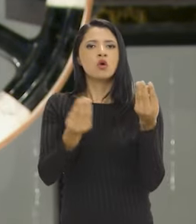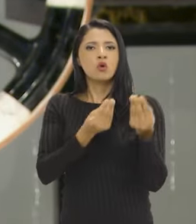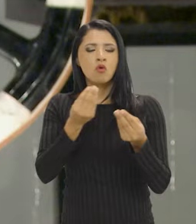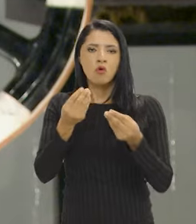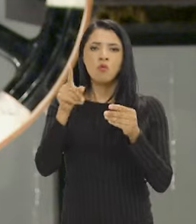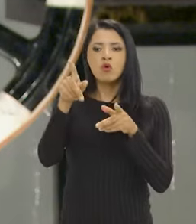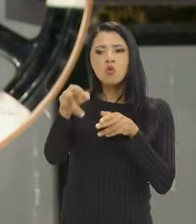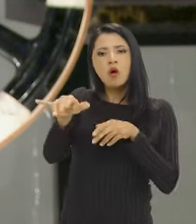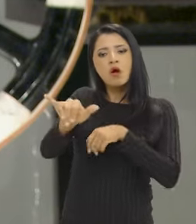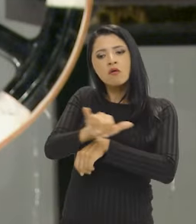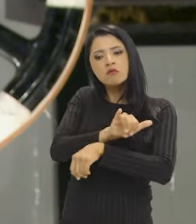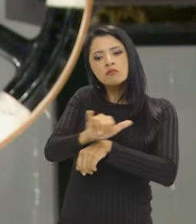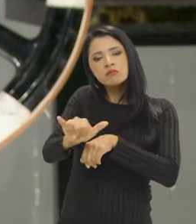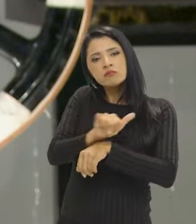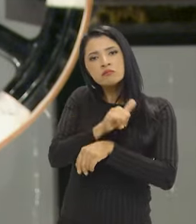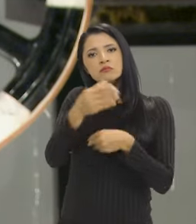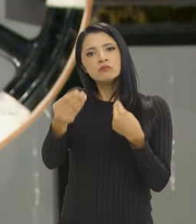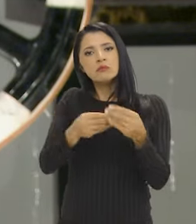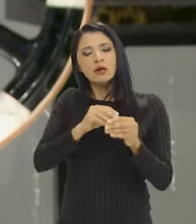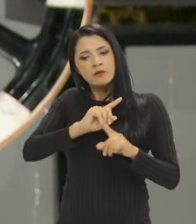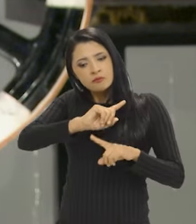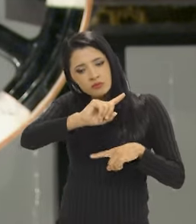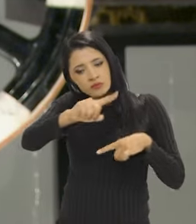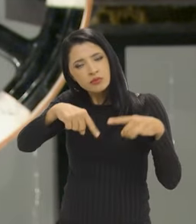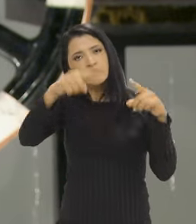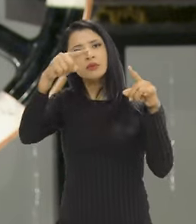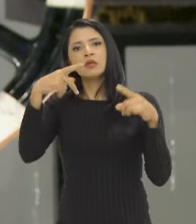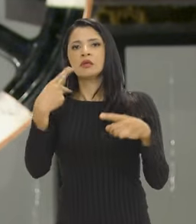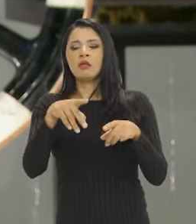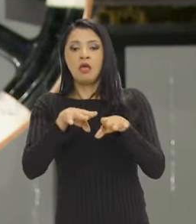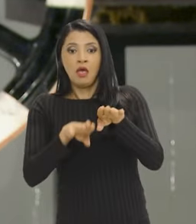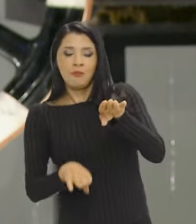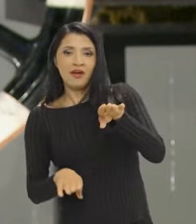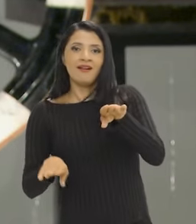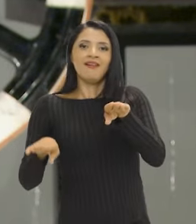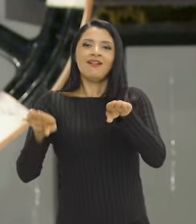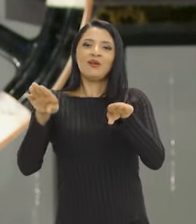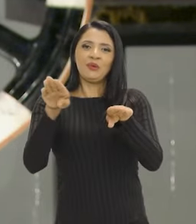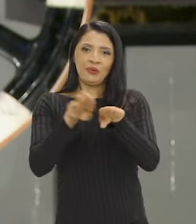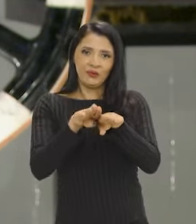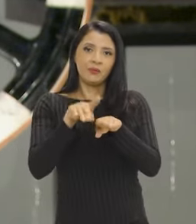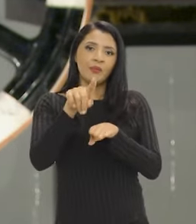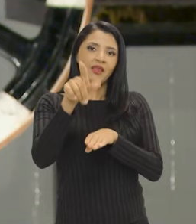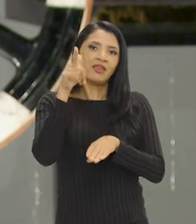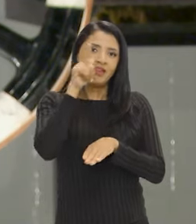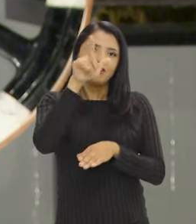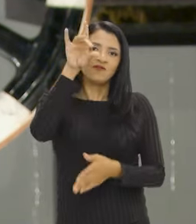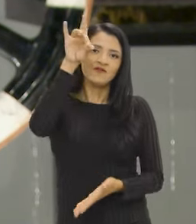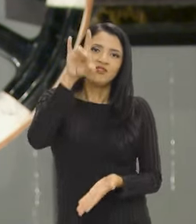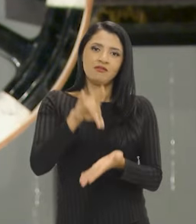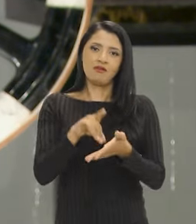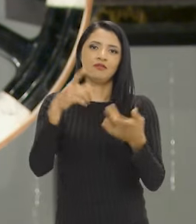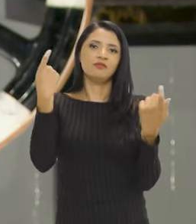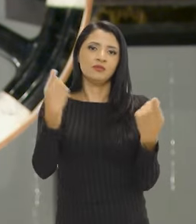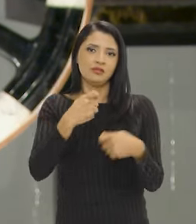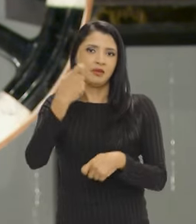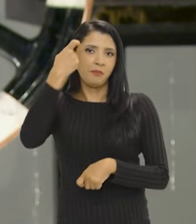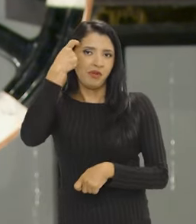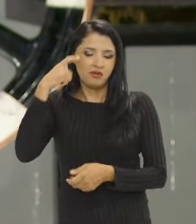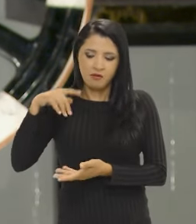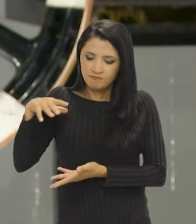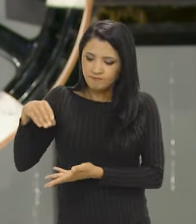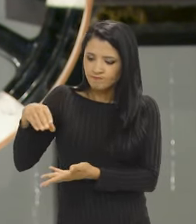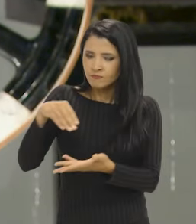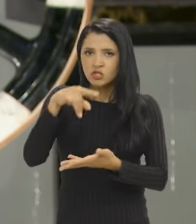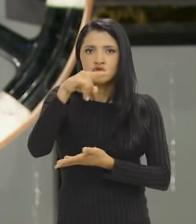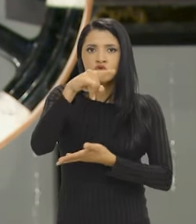como estratégia para a superação dessas desigualdades. E aí, a gente efetivamente tem que pensar